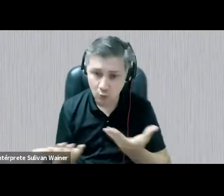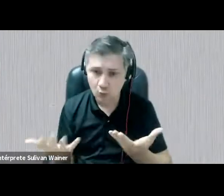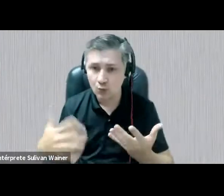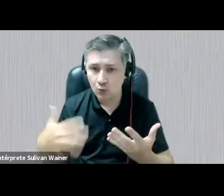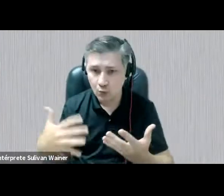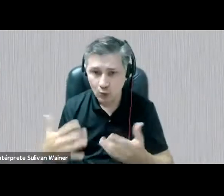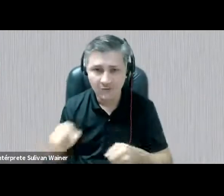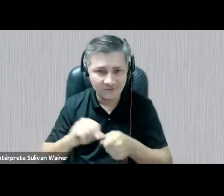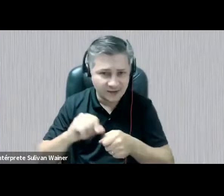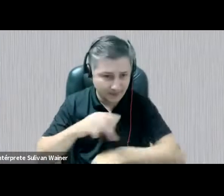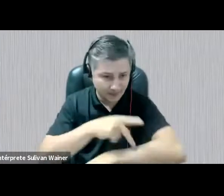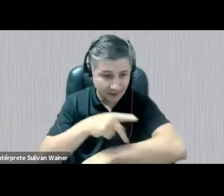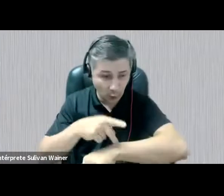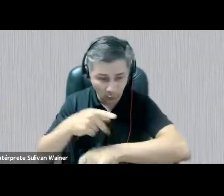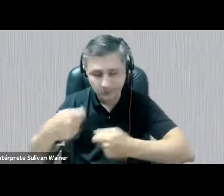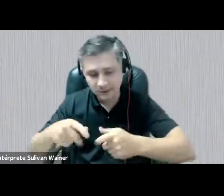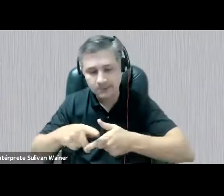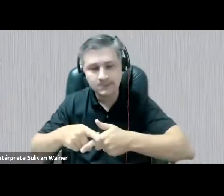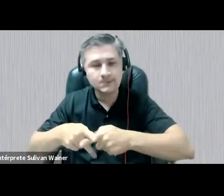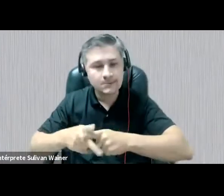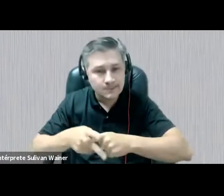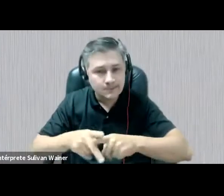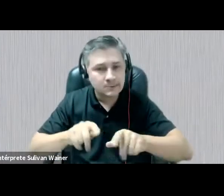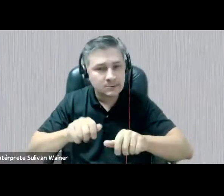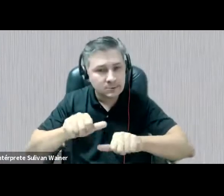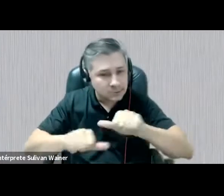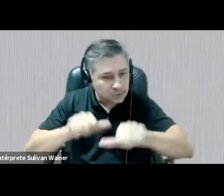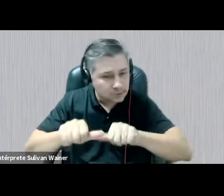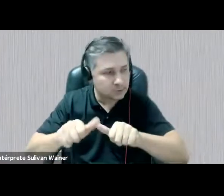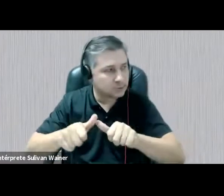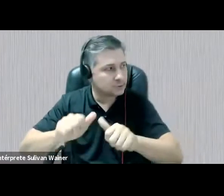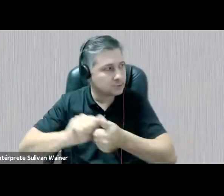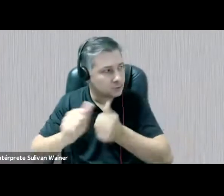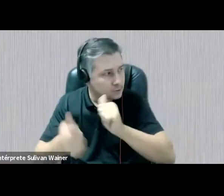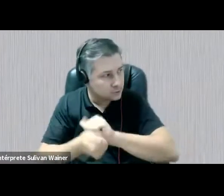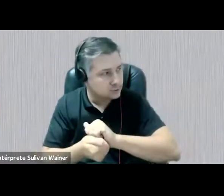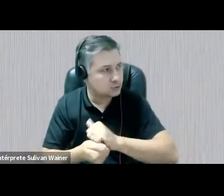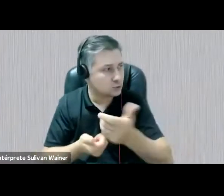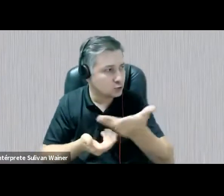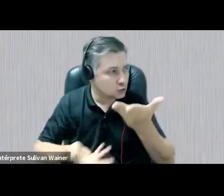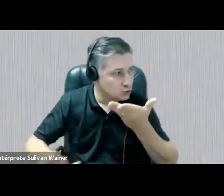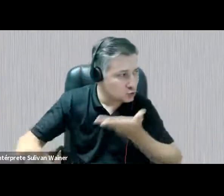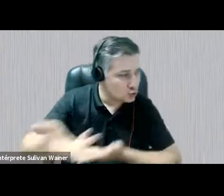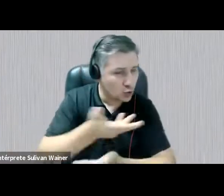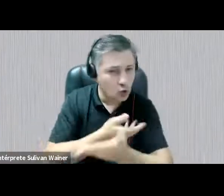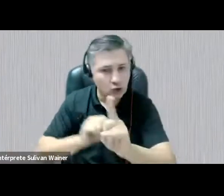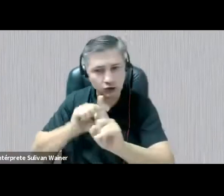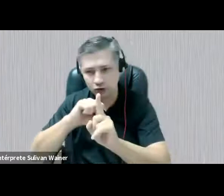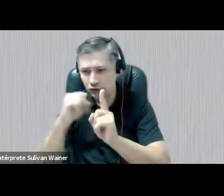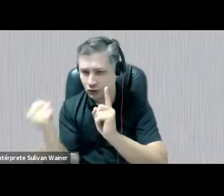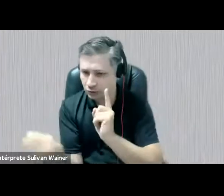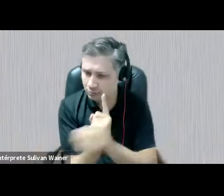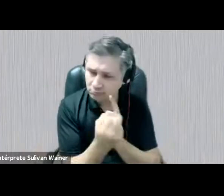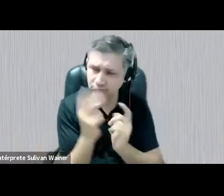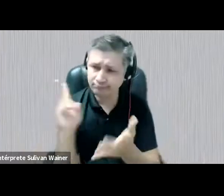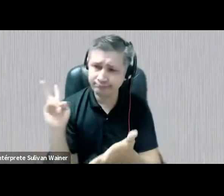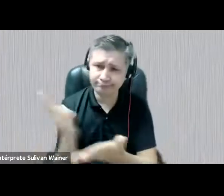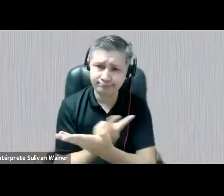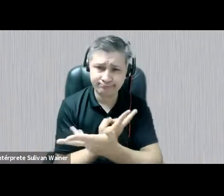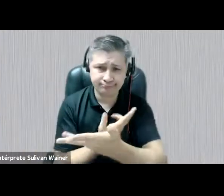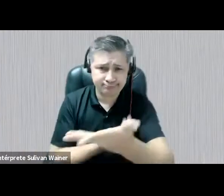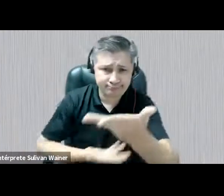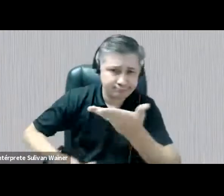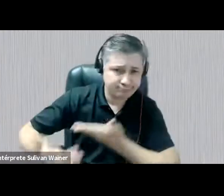ajustes, né, os encontros, as trocas, as sociabilidades diversas aconteceram de outro